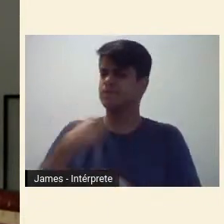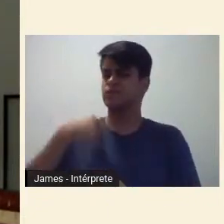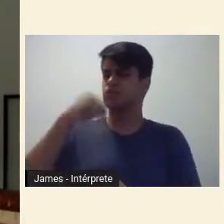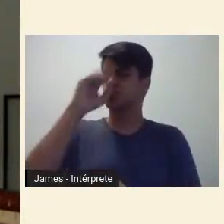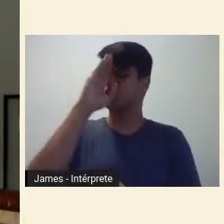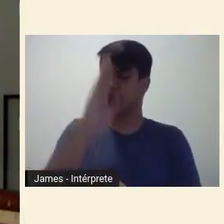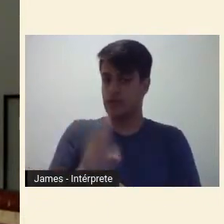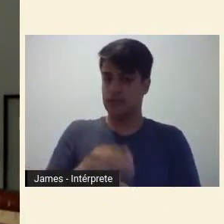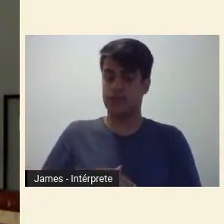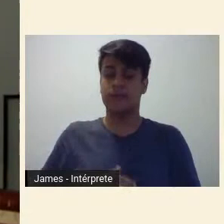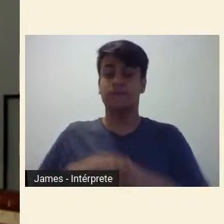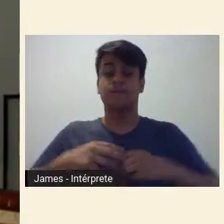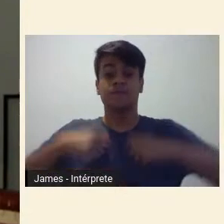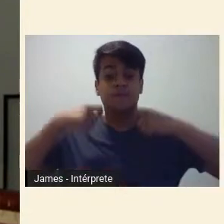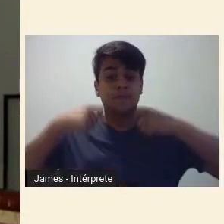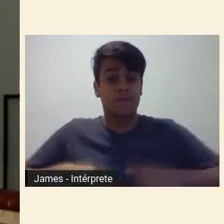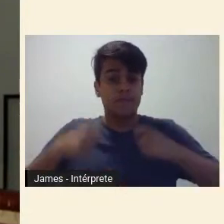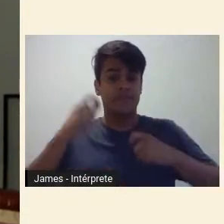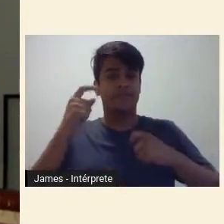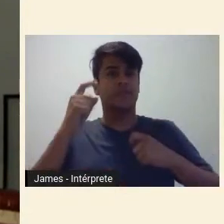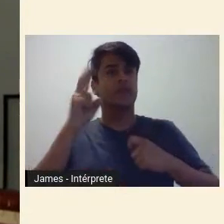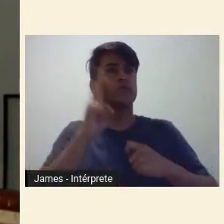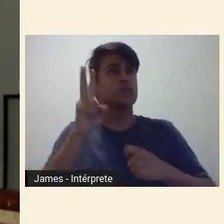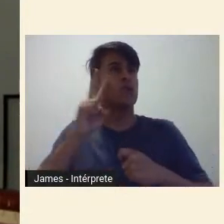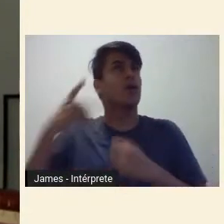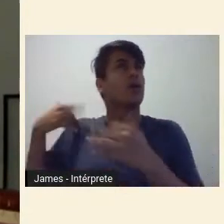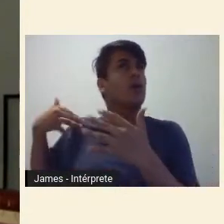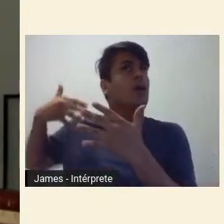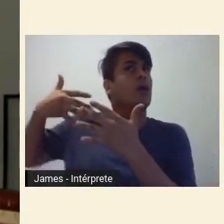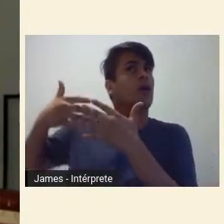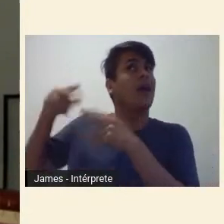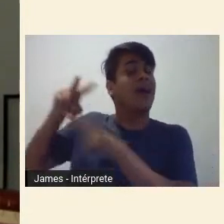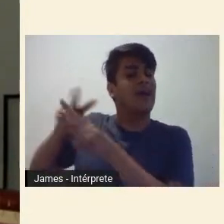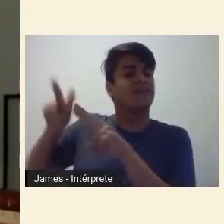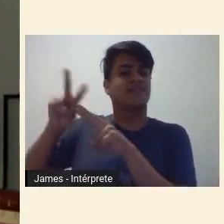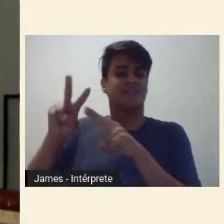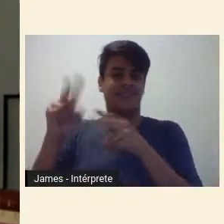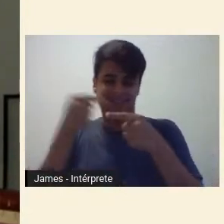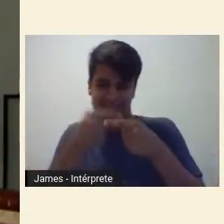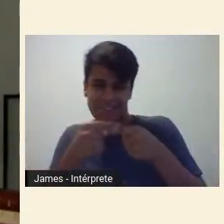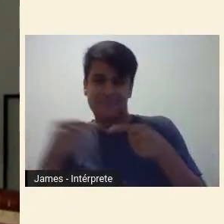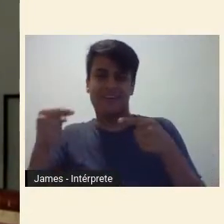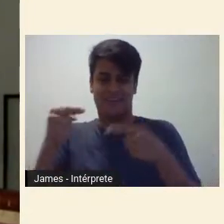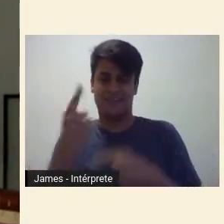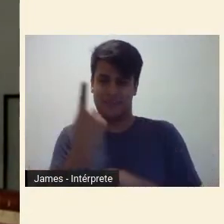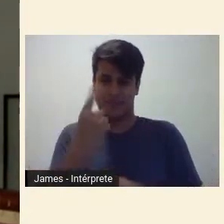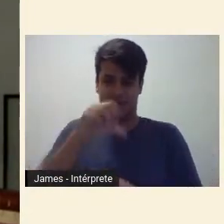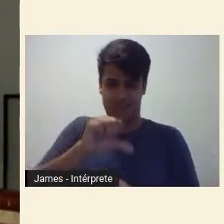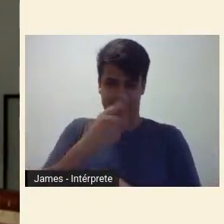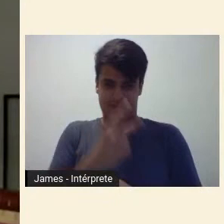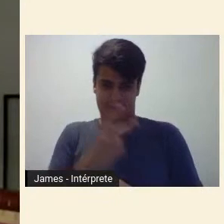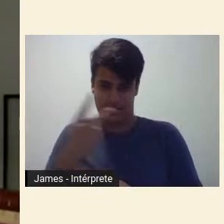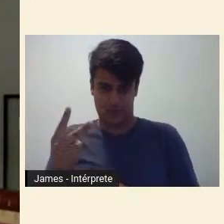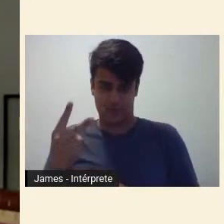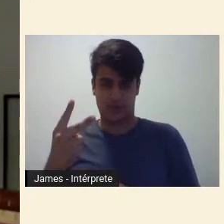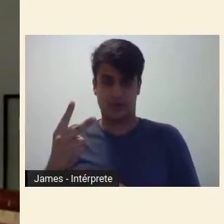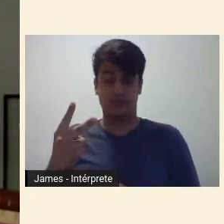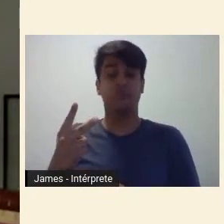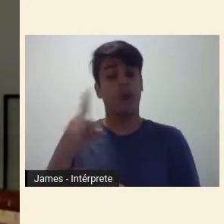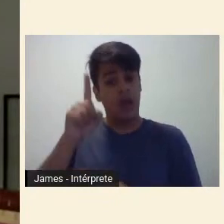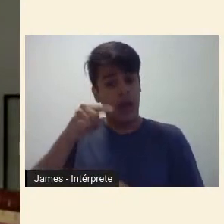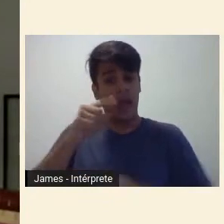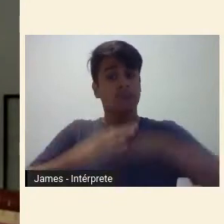É preciso rever as histórias ligadas à Semana de Arte Moderna de 1922. Nesse exercício crítico fundamental,